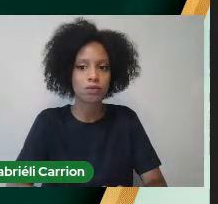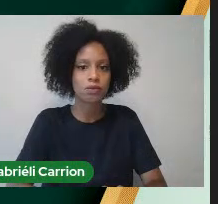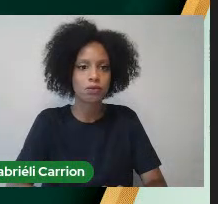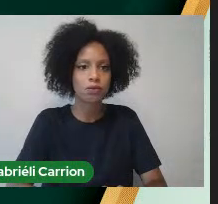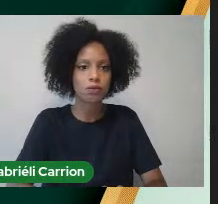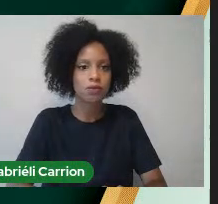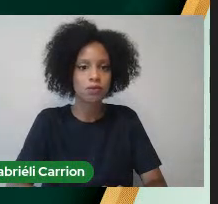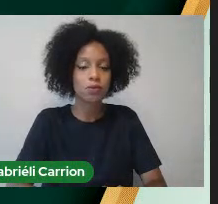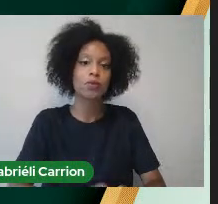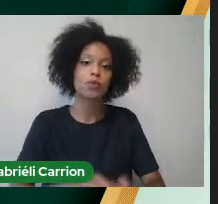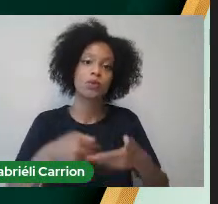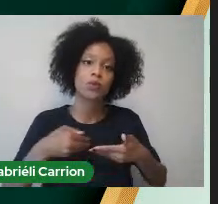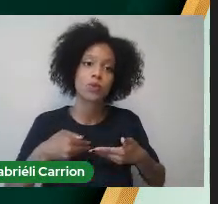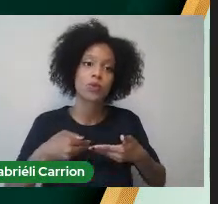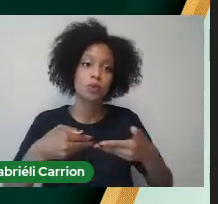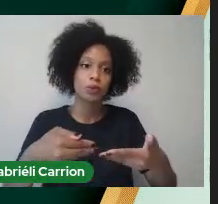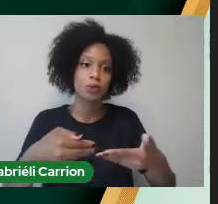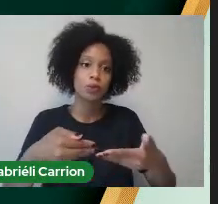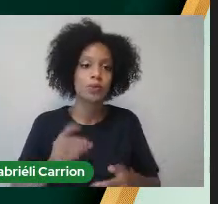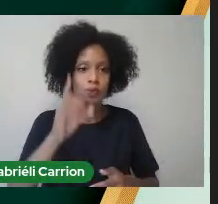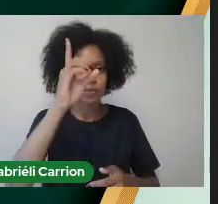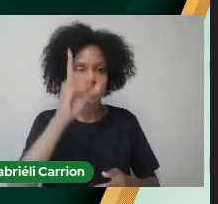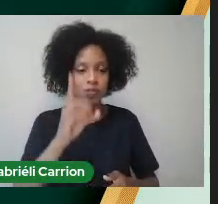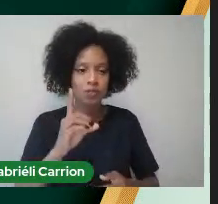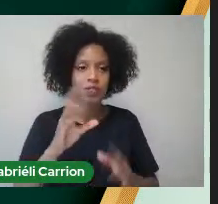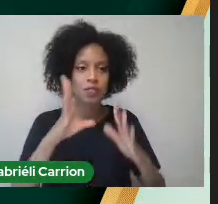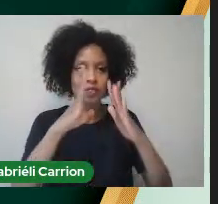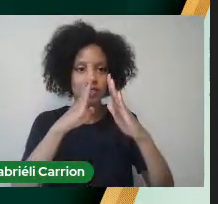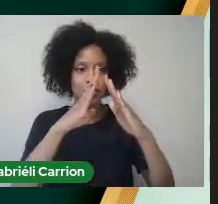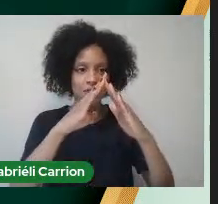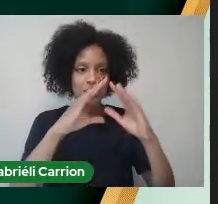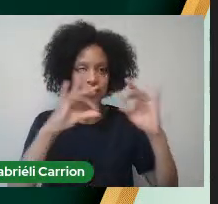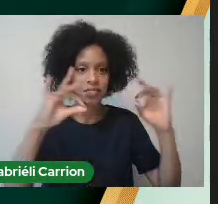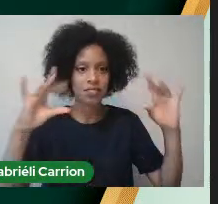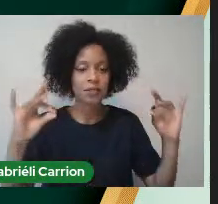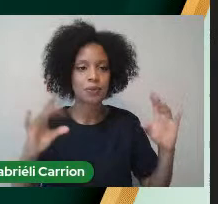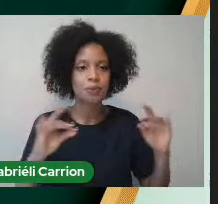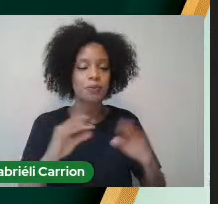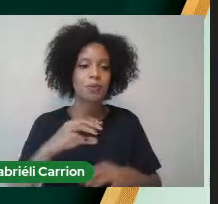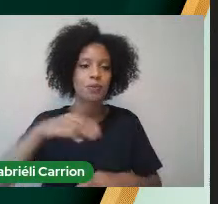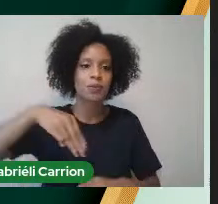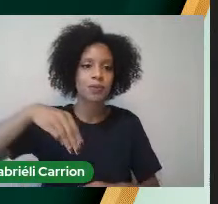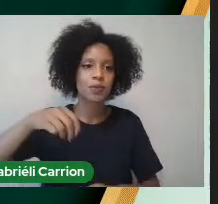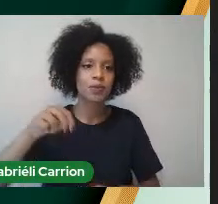Convidamos a Diretora do Condito Aguarão Professora Silvana Maria Grito